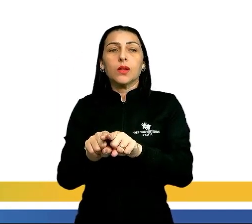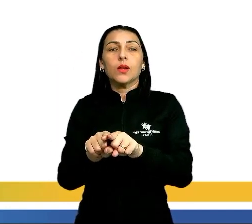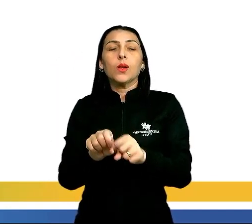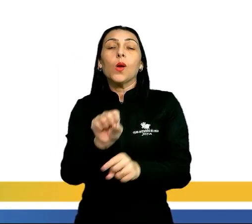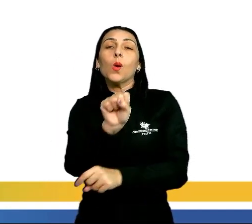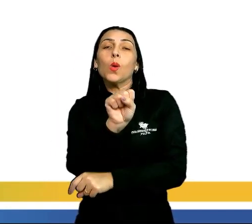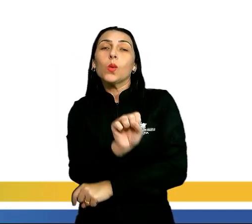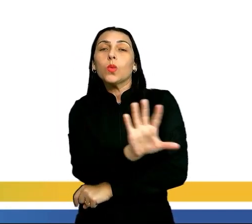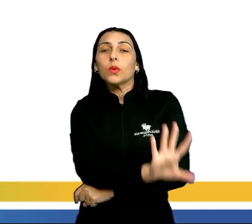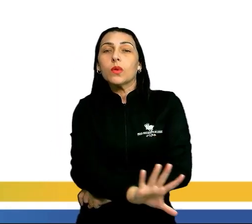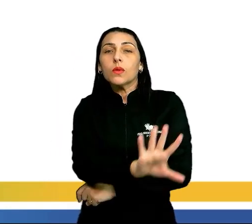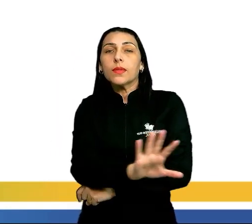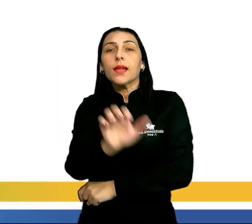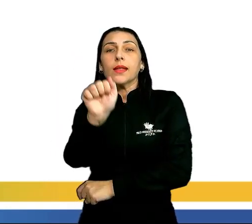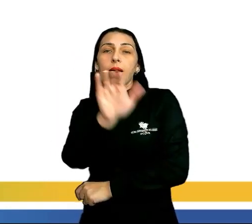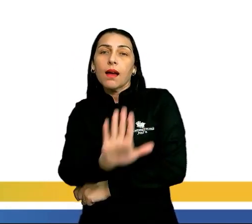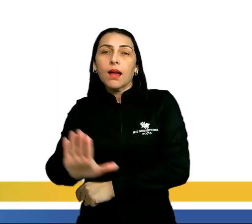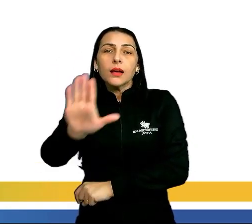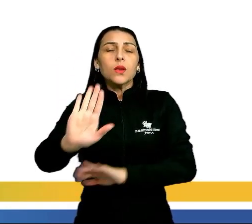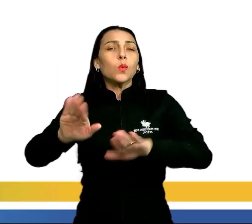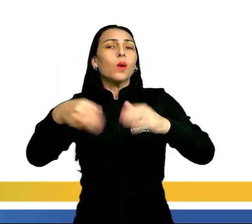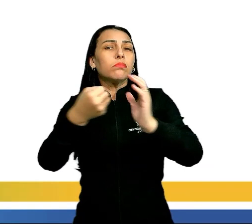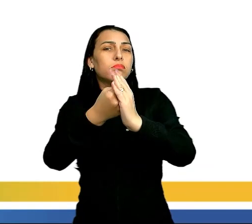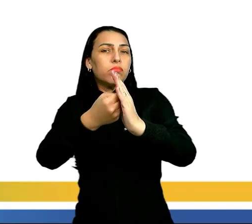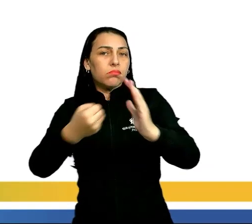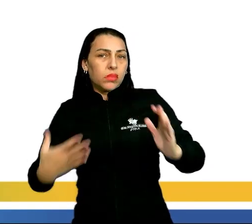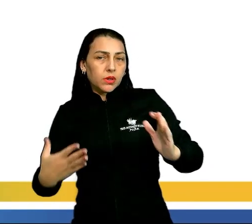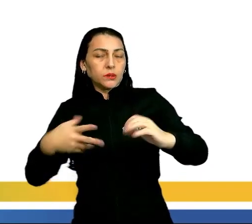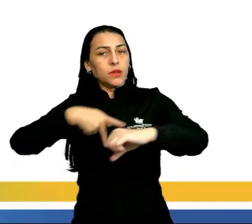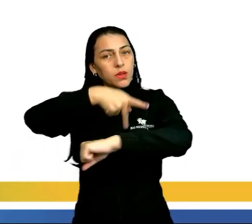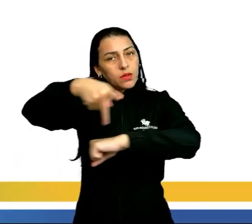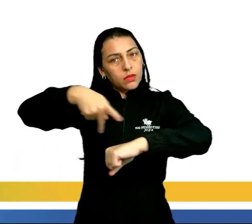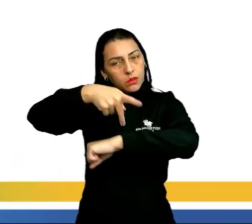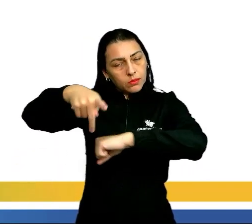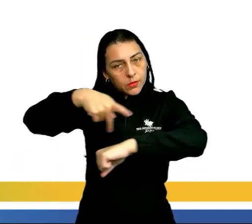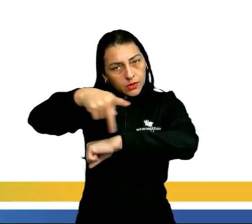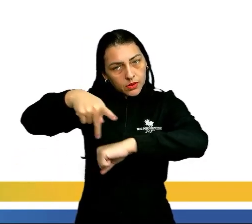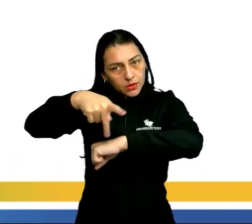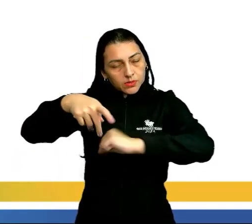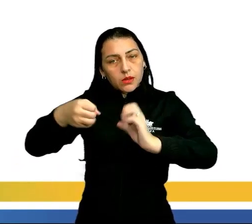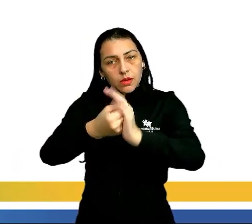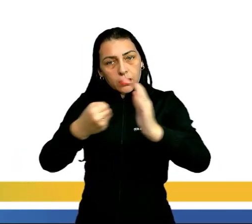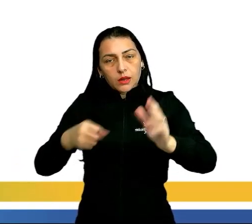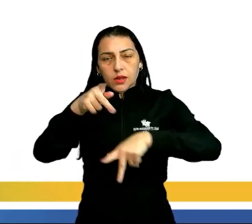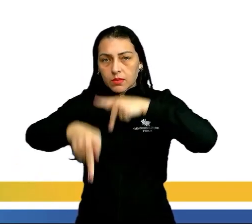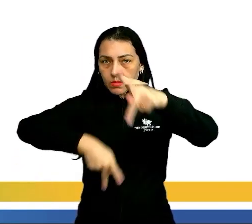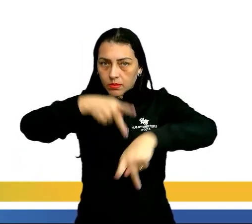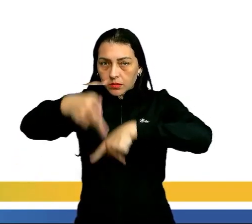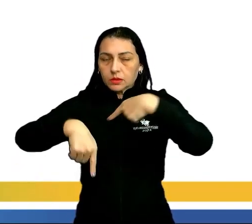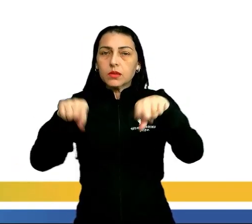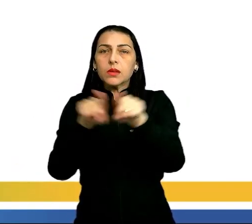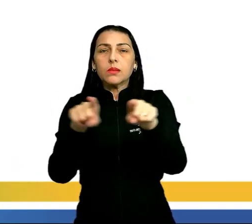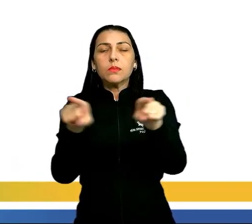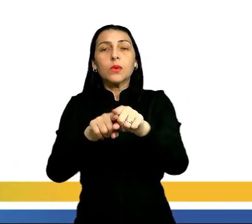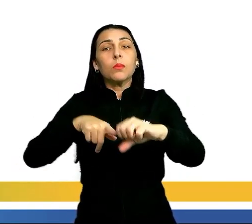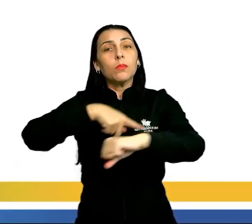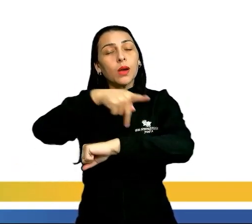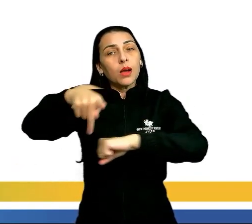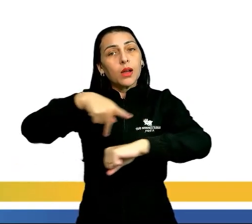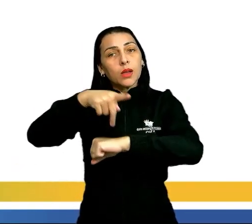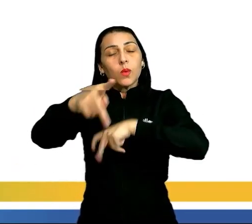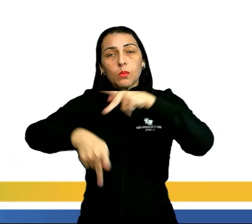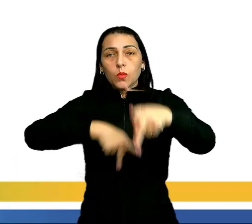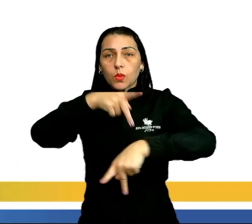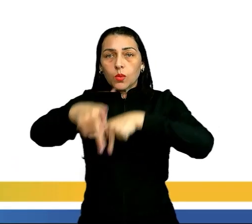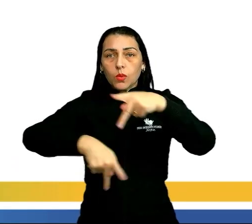asiático. Quais seriam as características desses países e a característica dessas populações? São países com uma